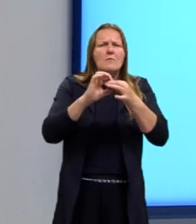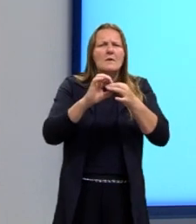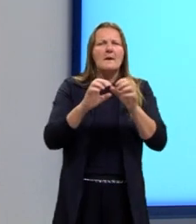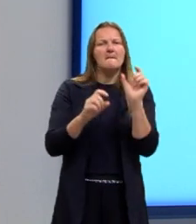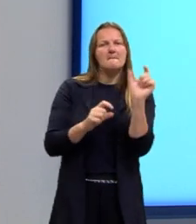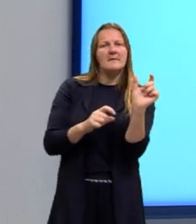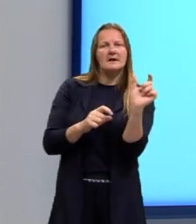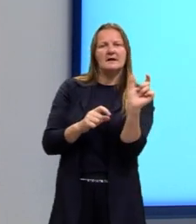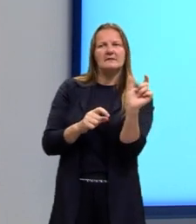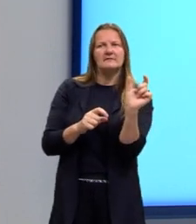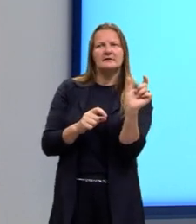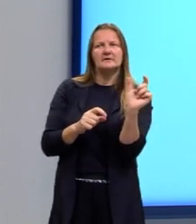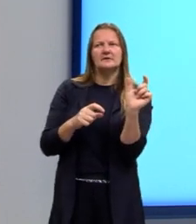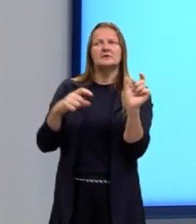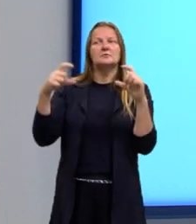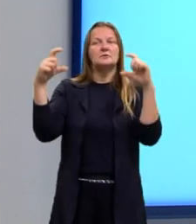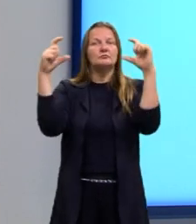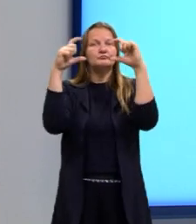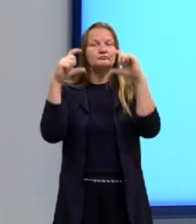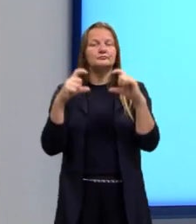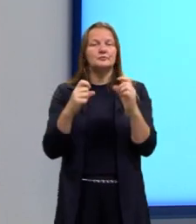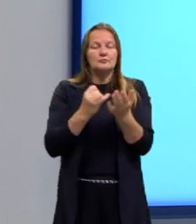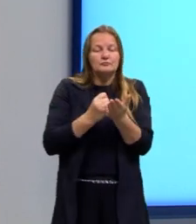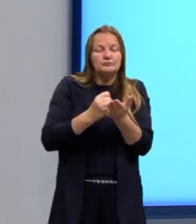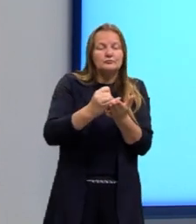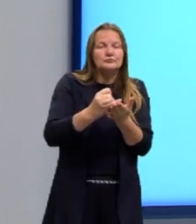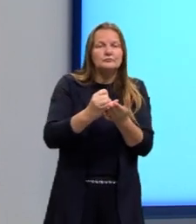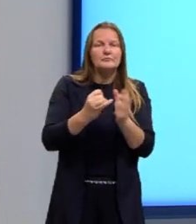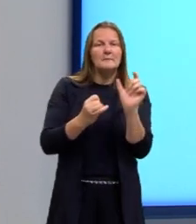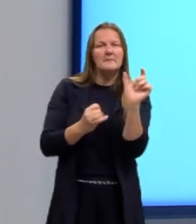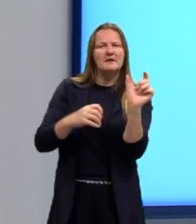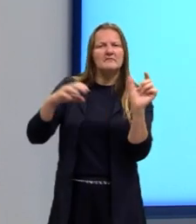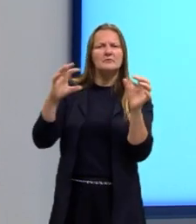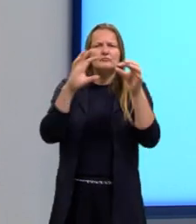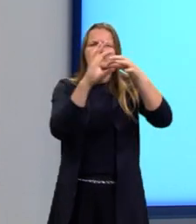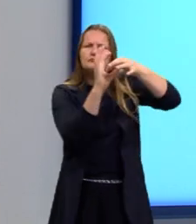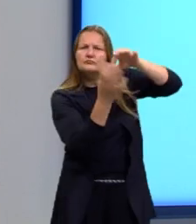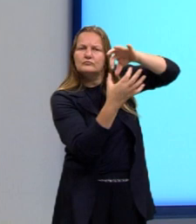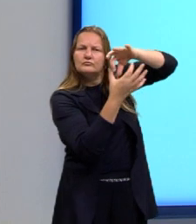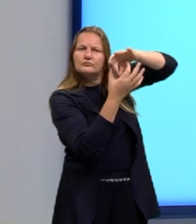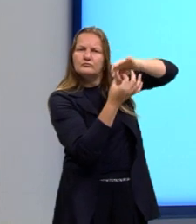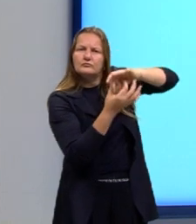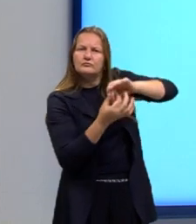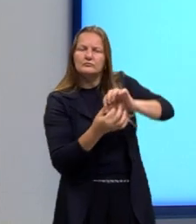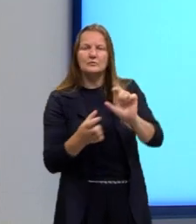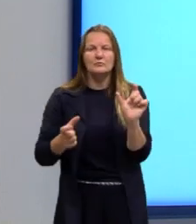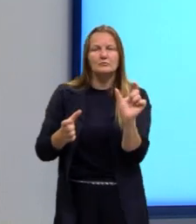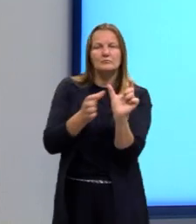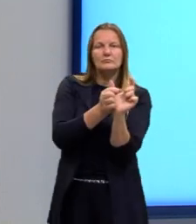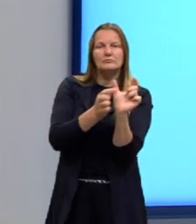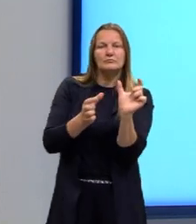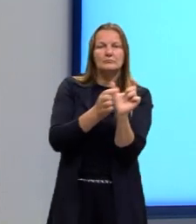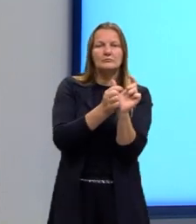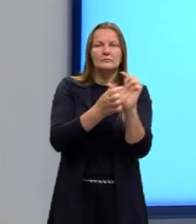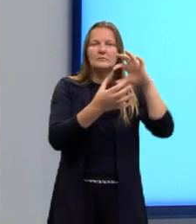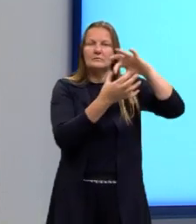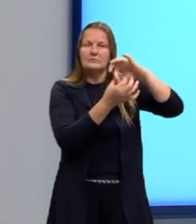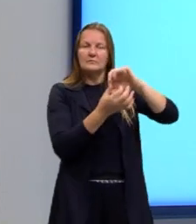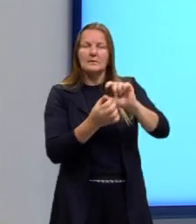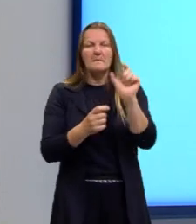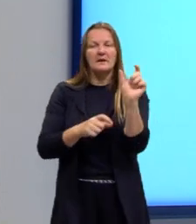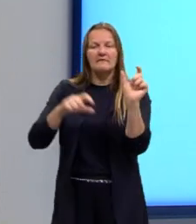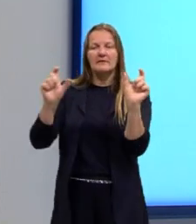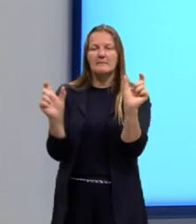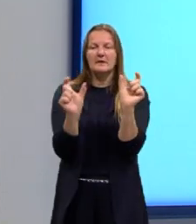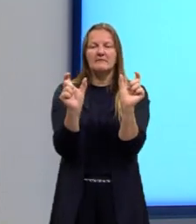palavras e os períodos da introdução. E aí a gente lembra dos conectores, porque eu preciso conectar uma palavra a